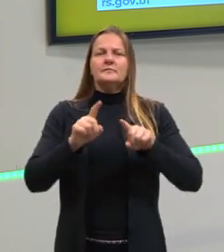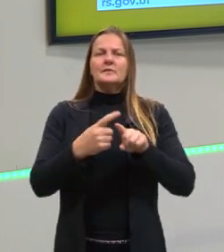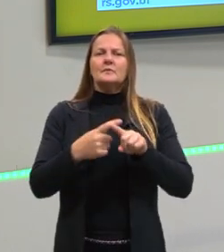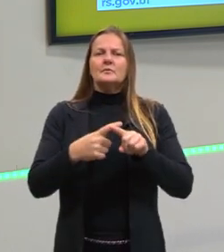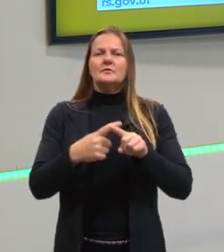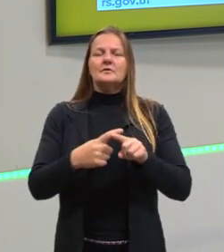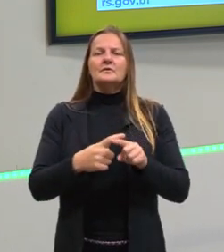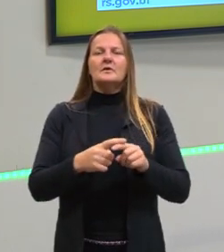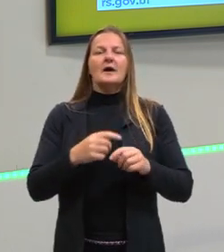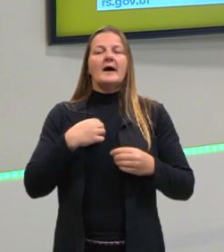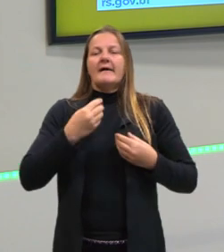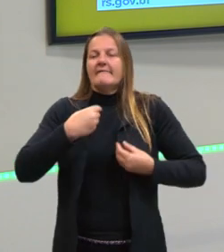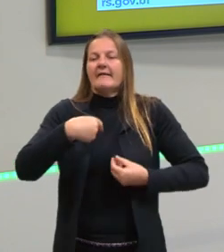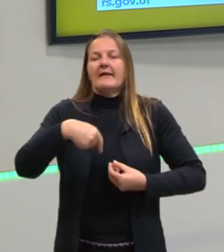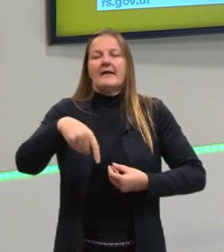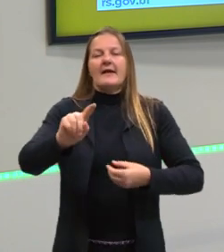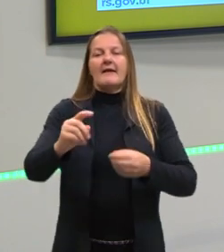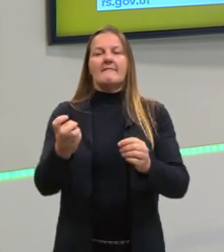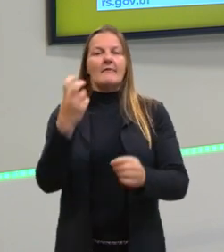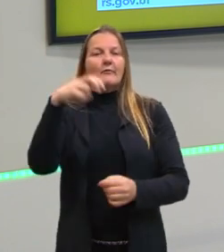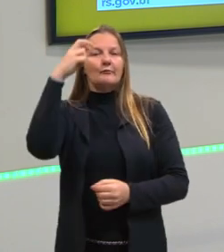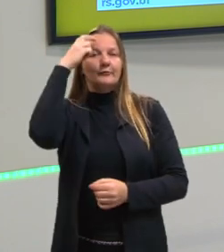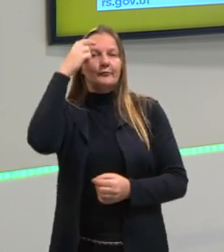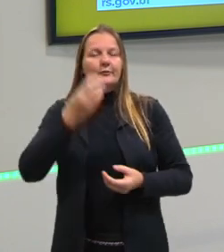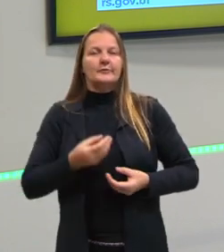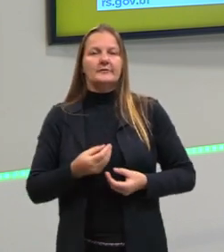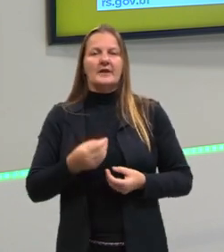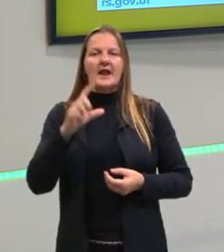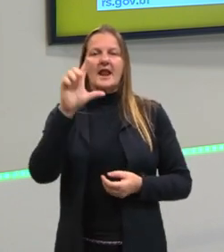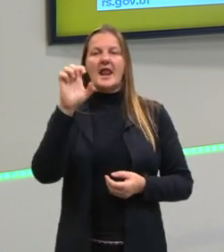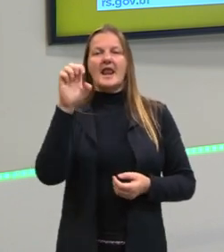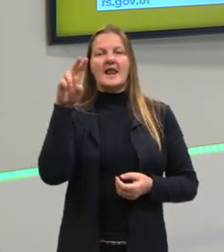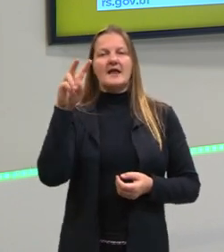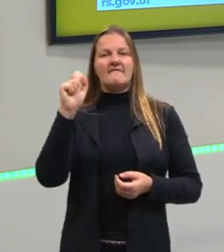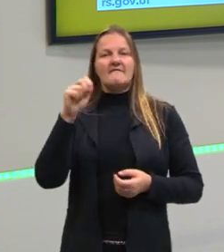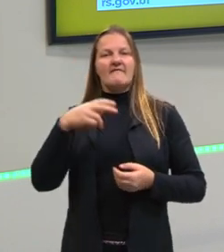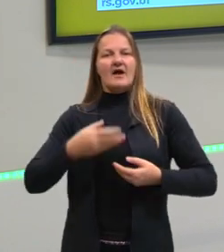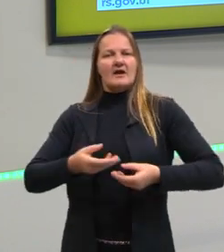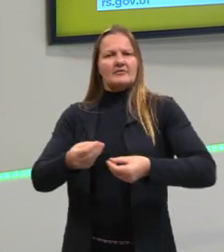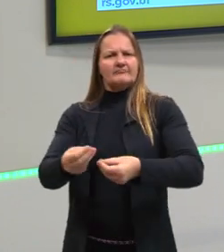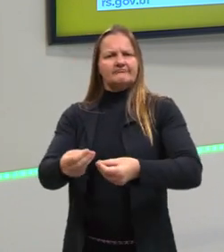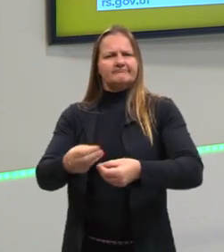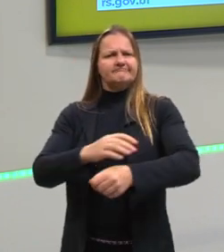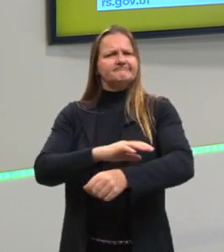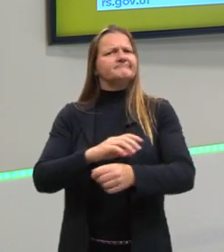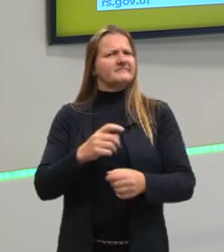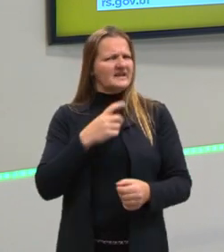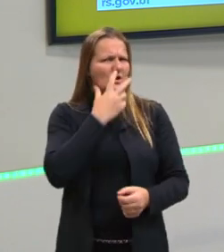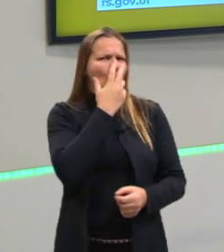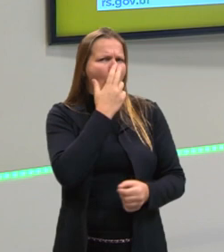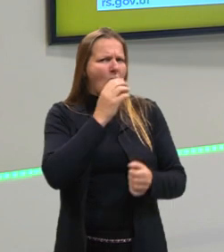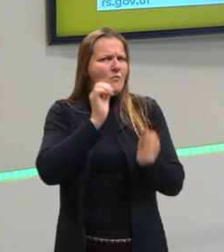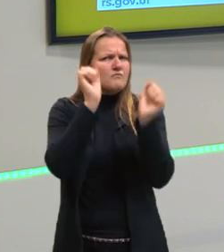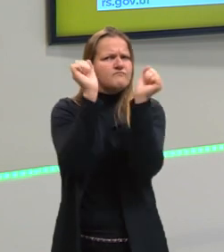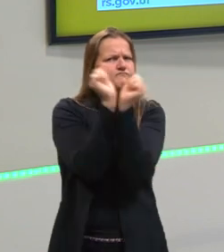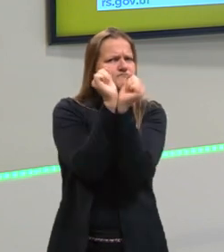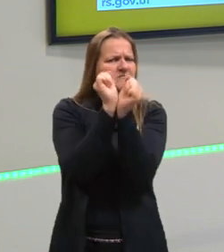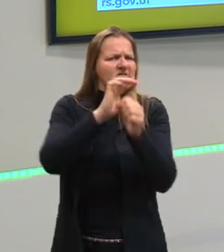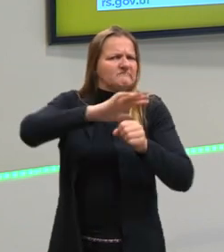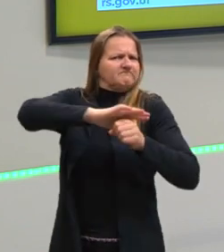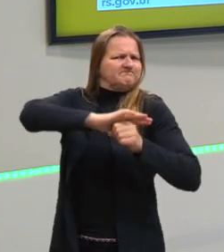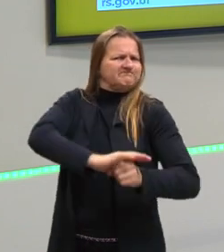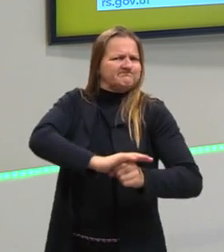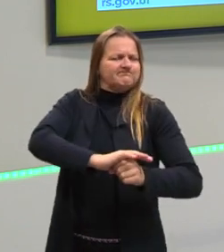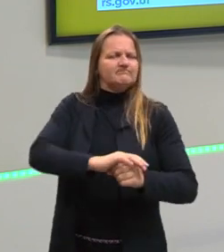levar a cultura para uma sociedade, levar a cultura para uma raça, é uma forma de escravizar esse povo, uma forma de